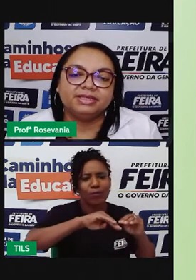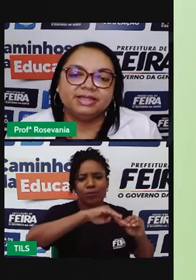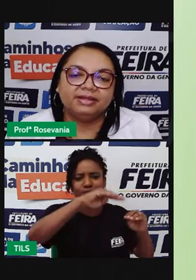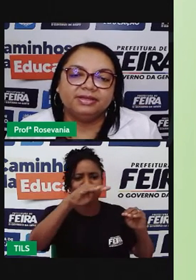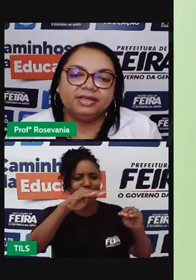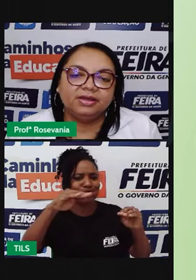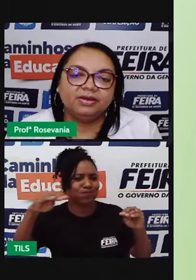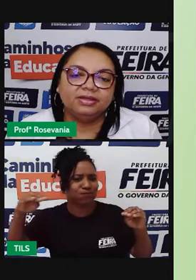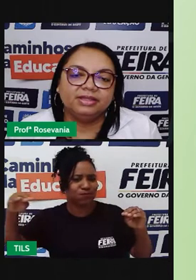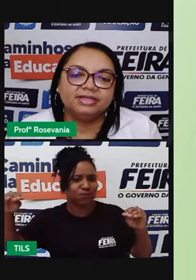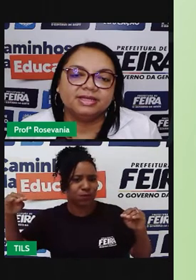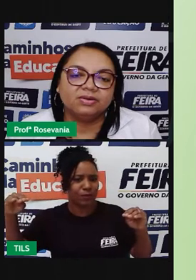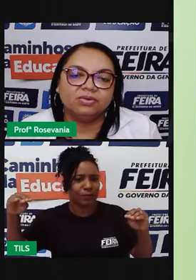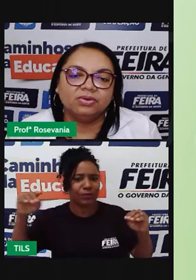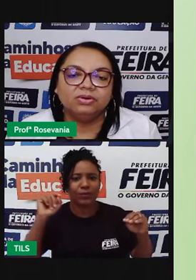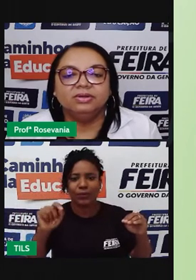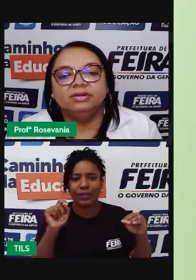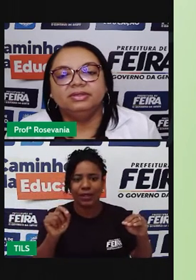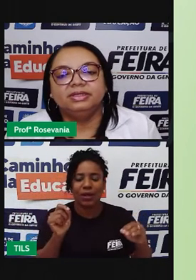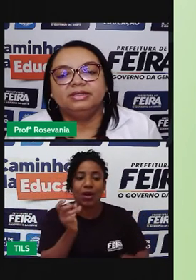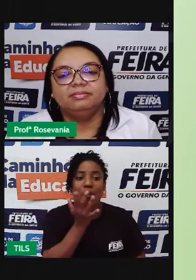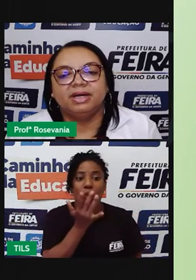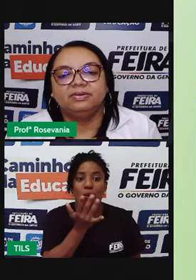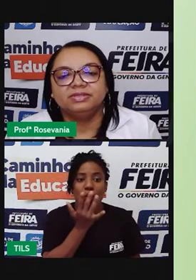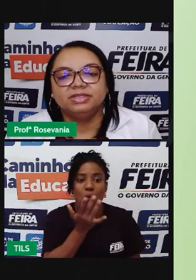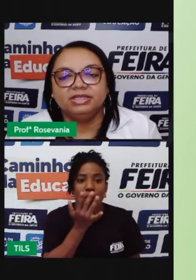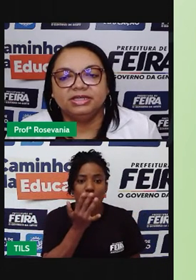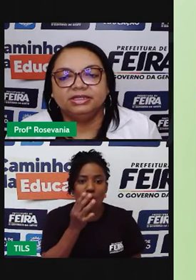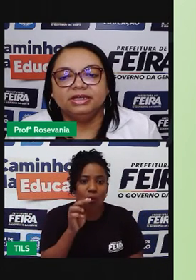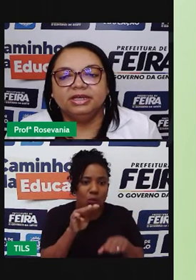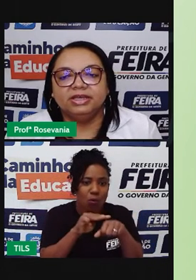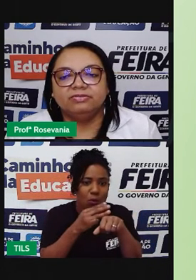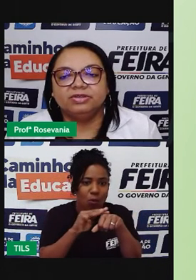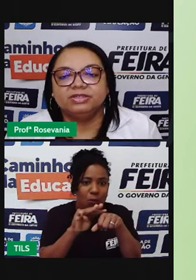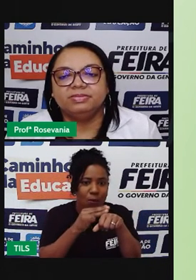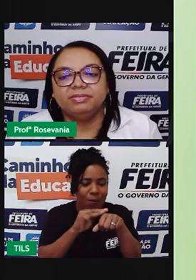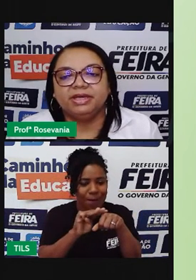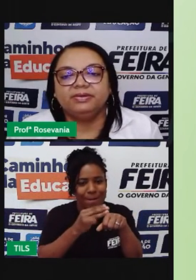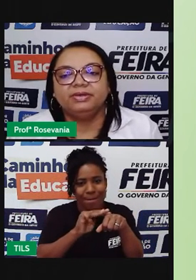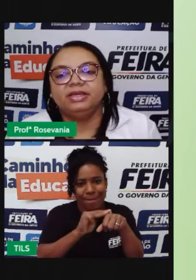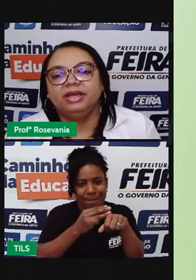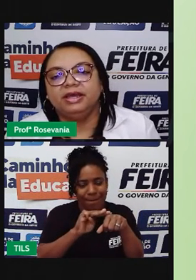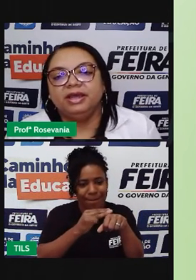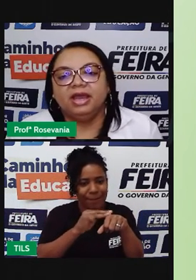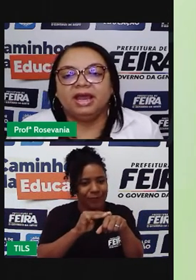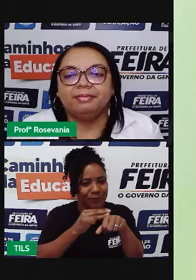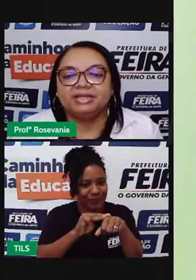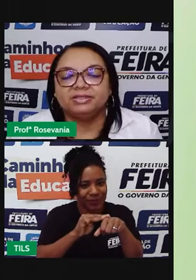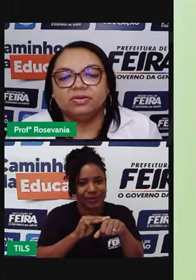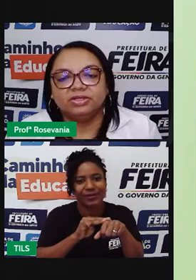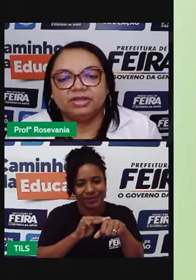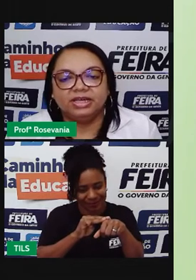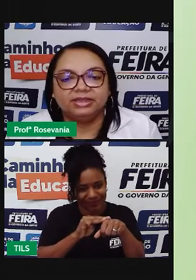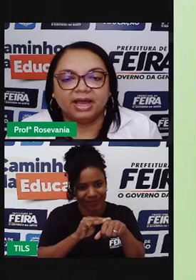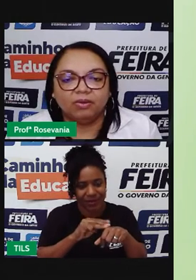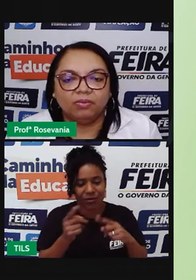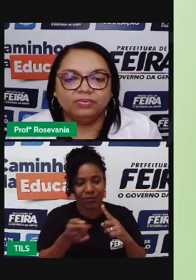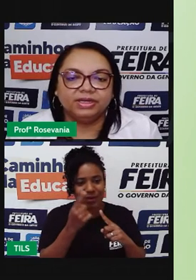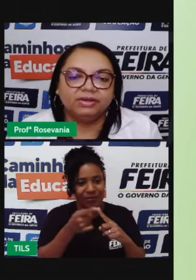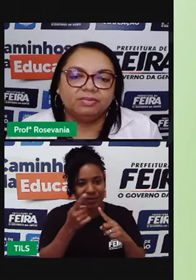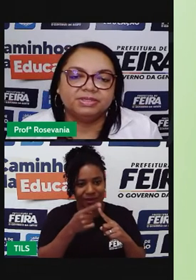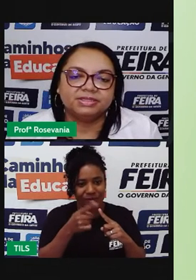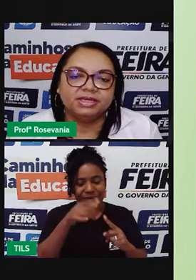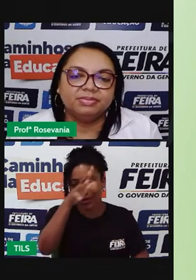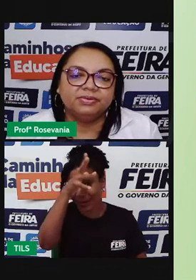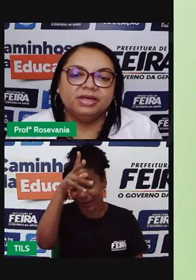está representado aqui, ó, nessa cor, né, marronzinha. E eu vou esse primeiro, que é Amazônia Oriental,